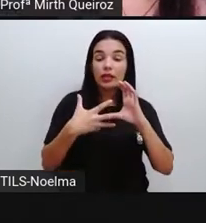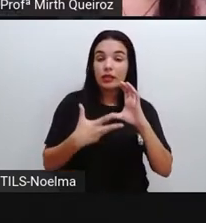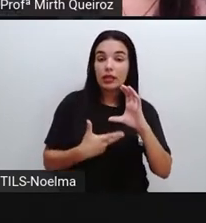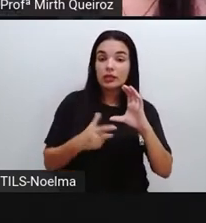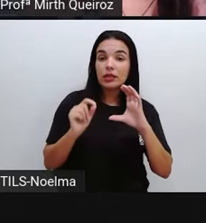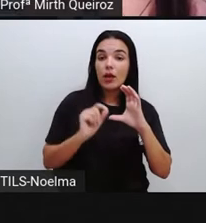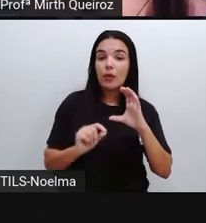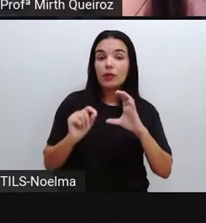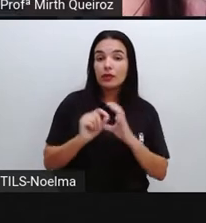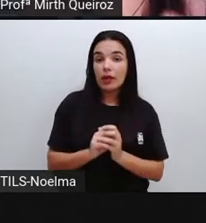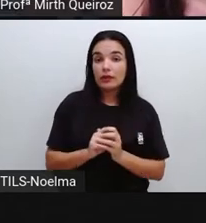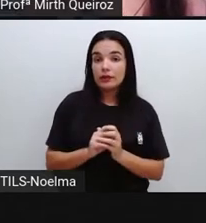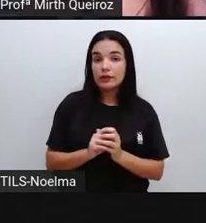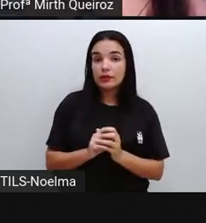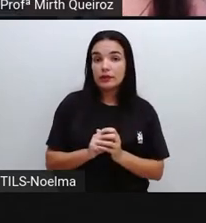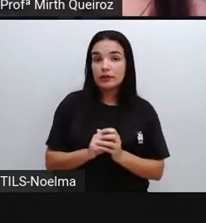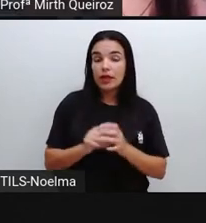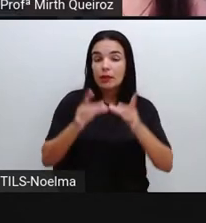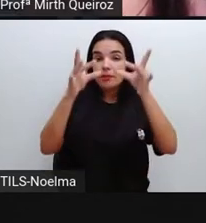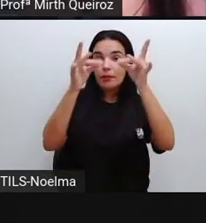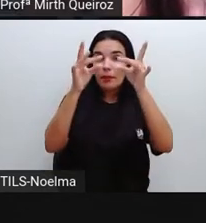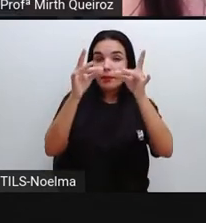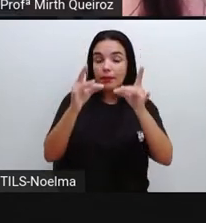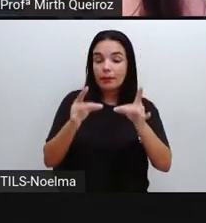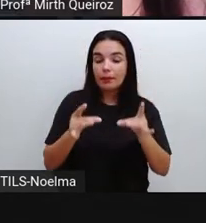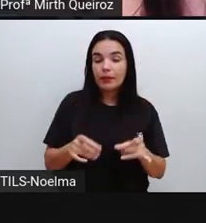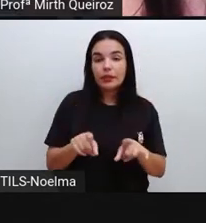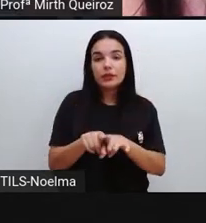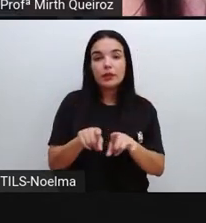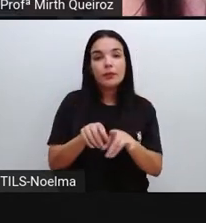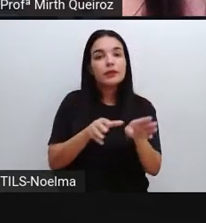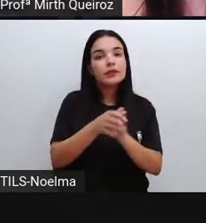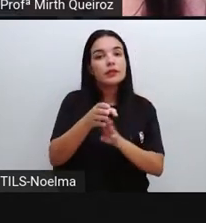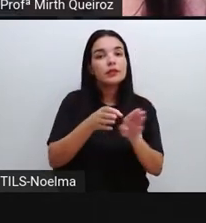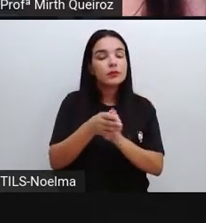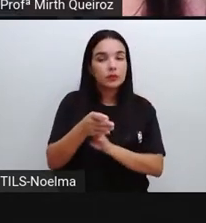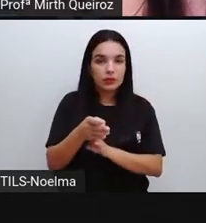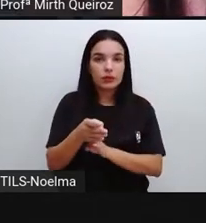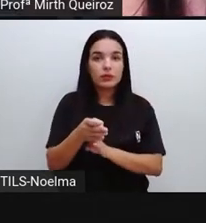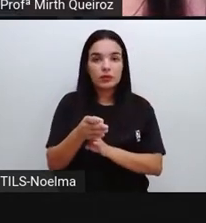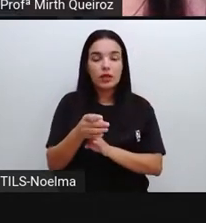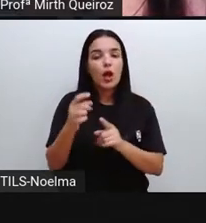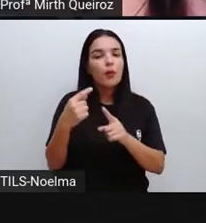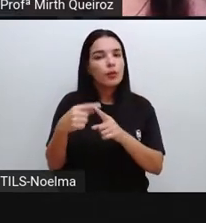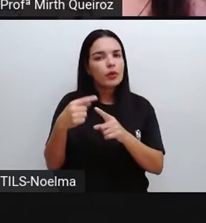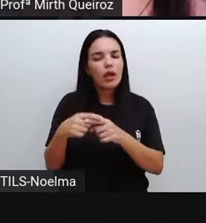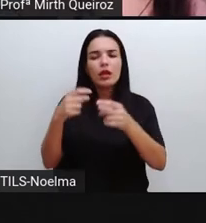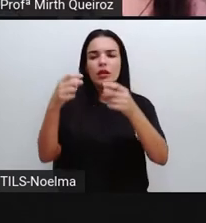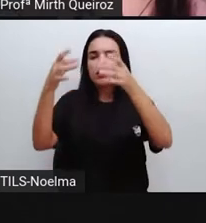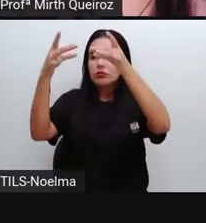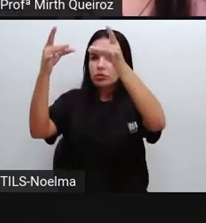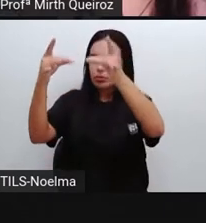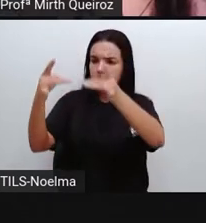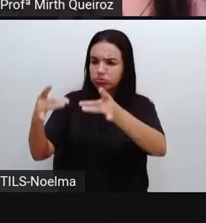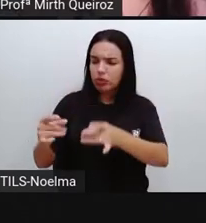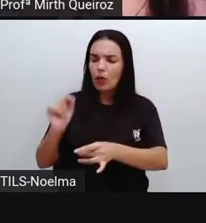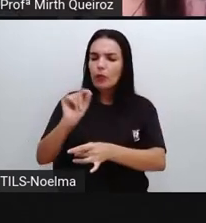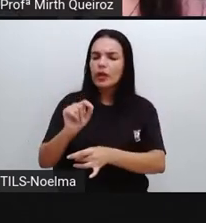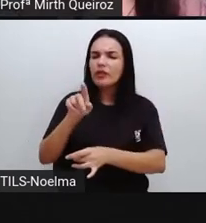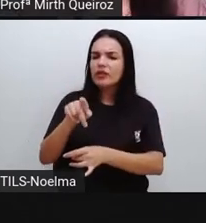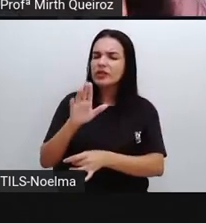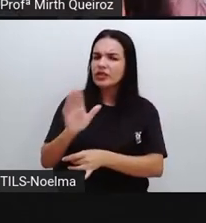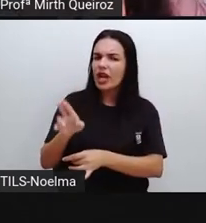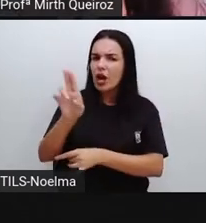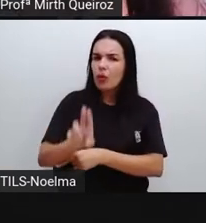pela descrição e pela instrução, né? Uma vez que vai descrever ali o que